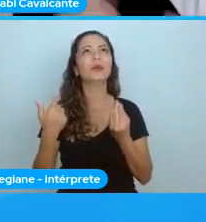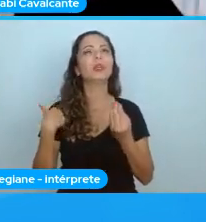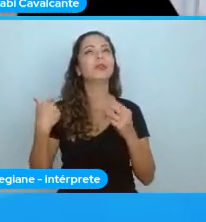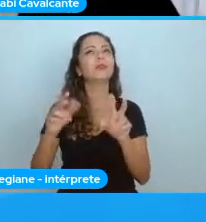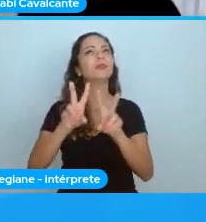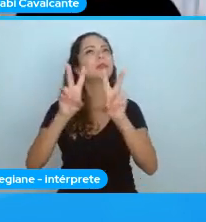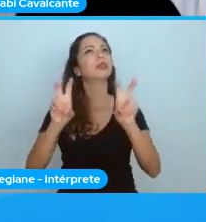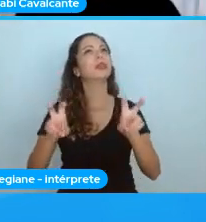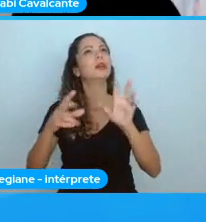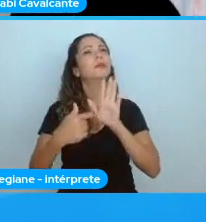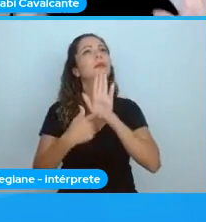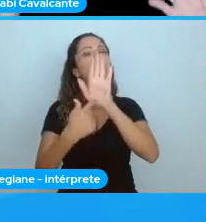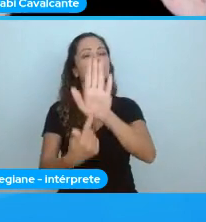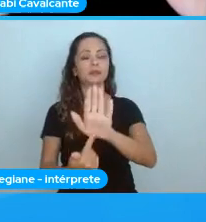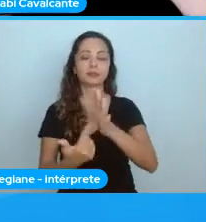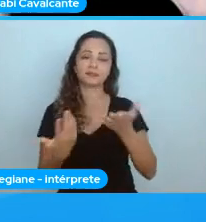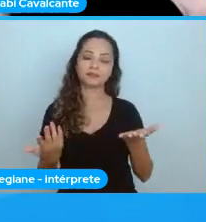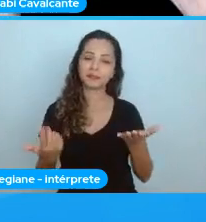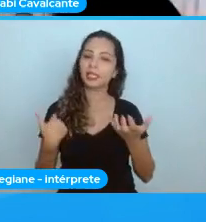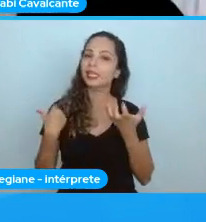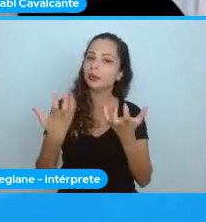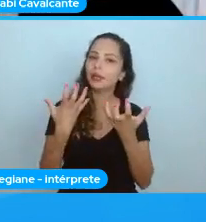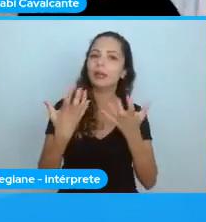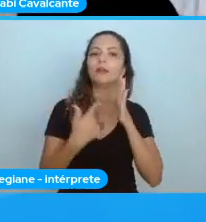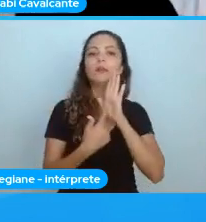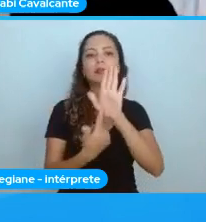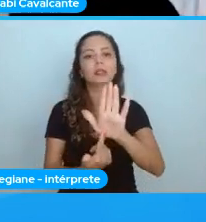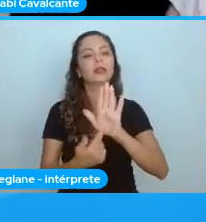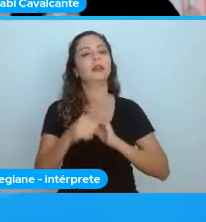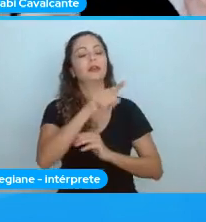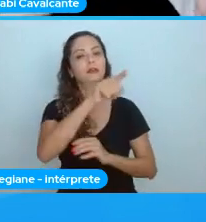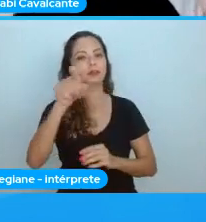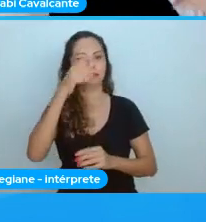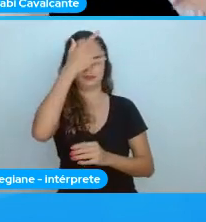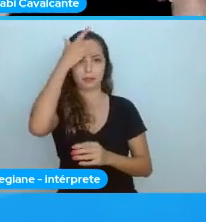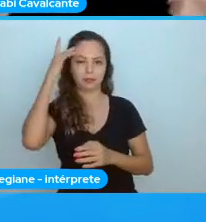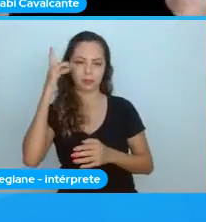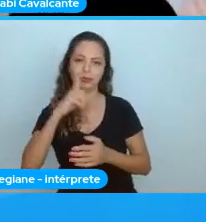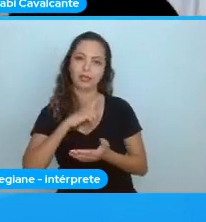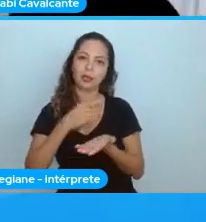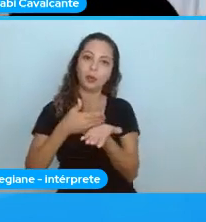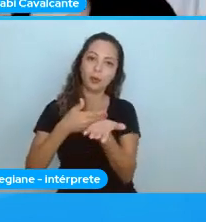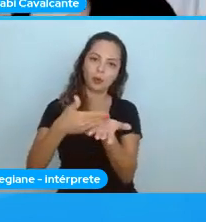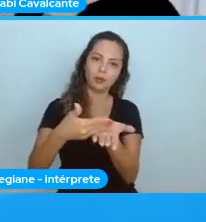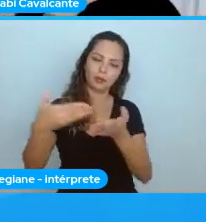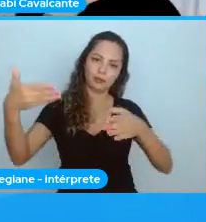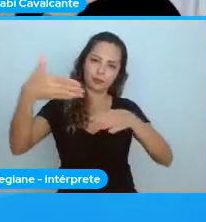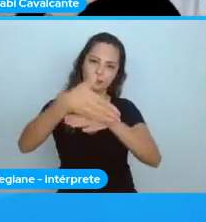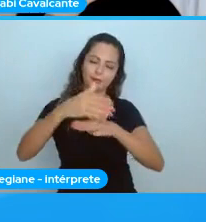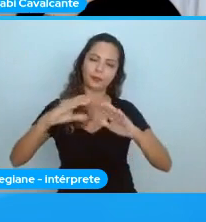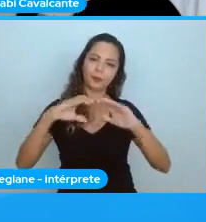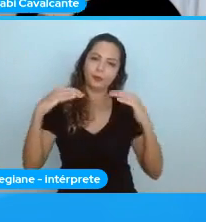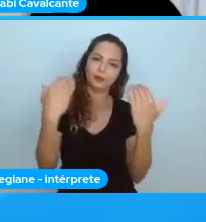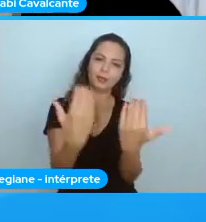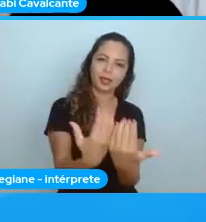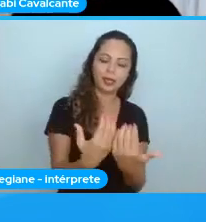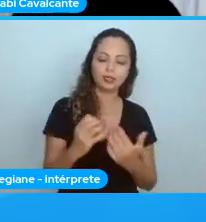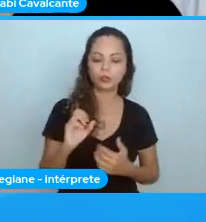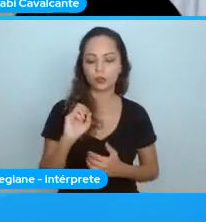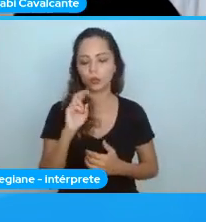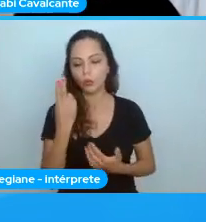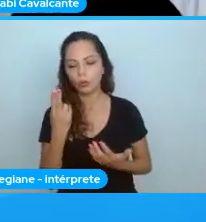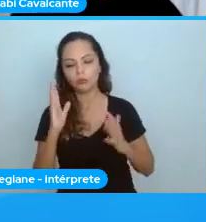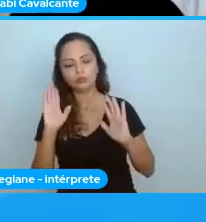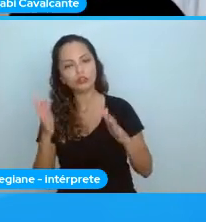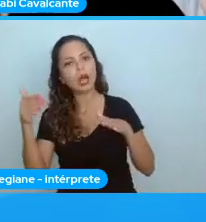está começando na comunidade. Se você está criando uma nova comunidade. Se você está contribuindo numa comunidade. você está construindo,